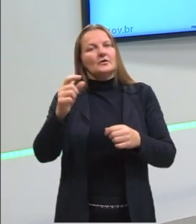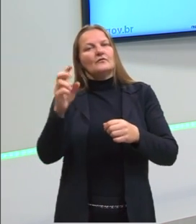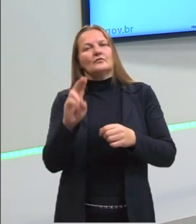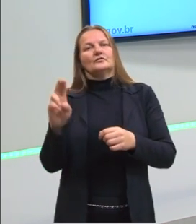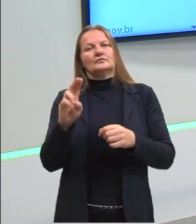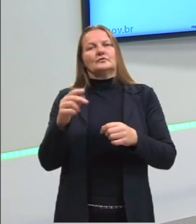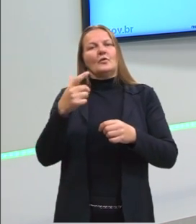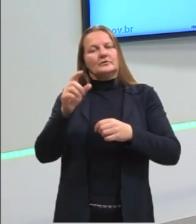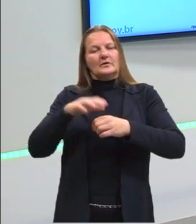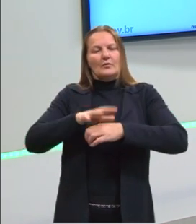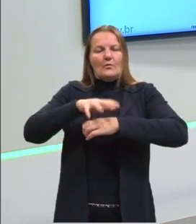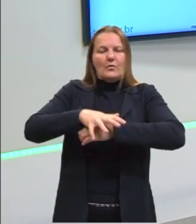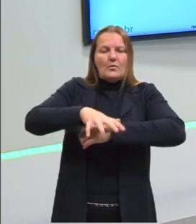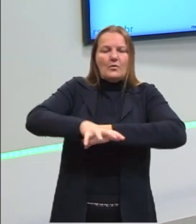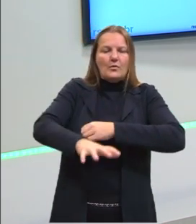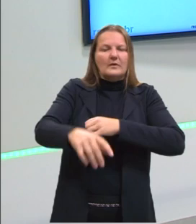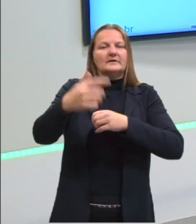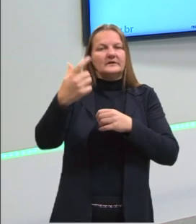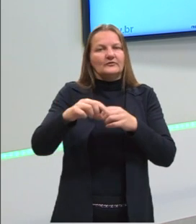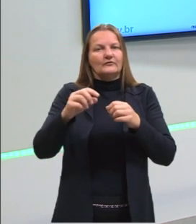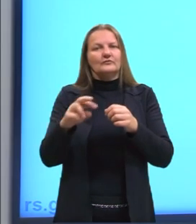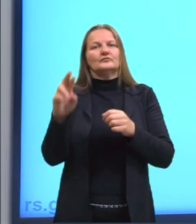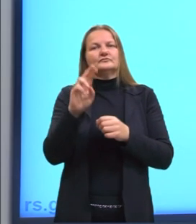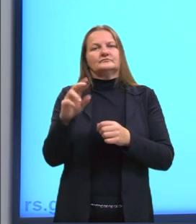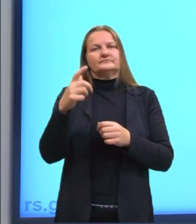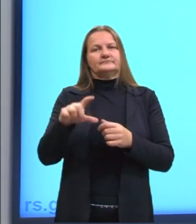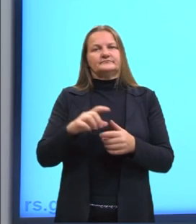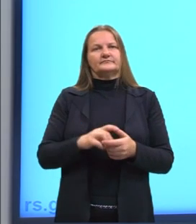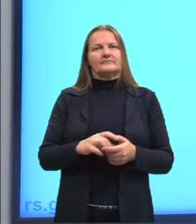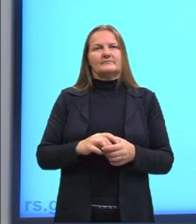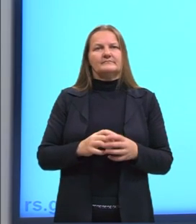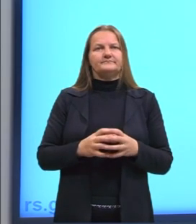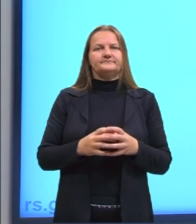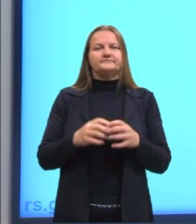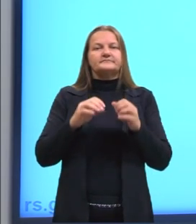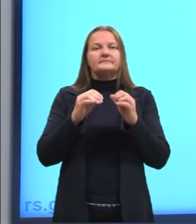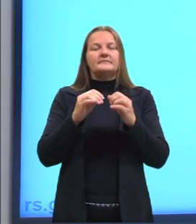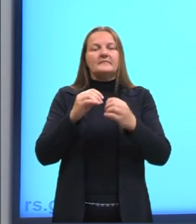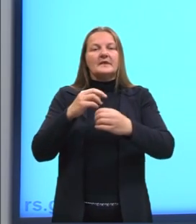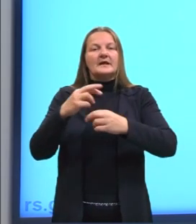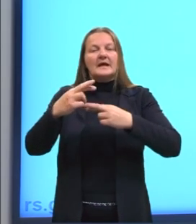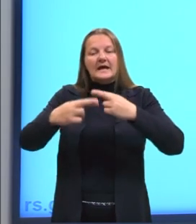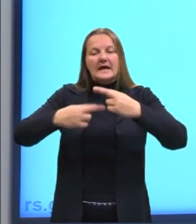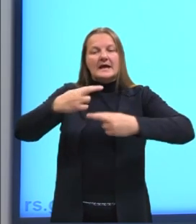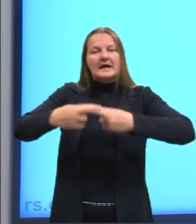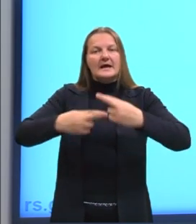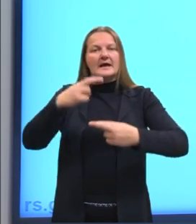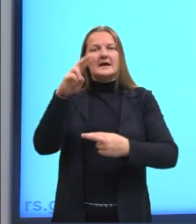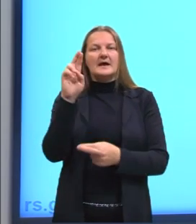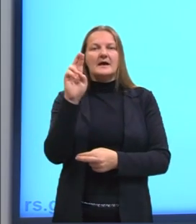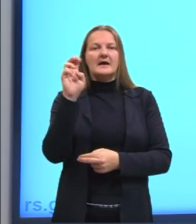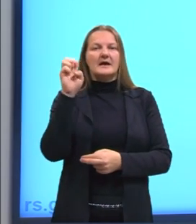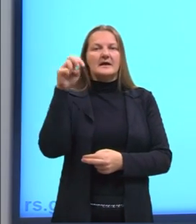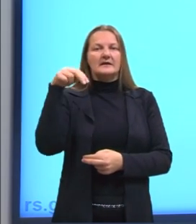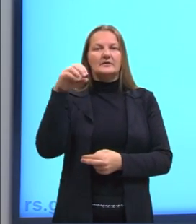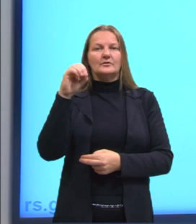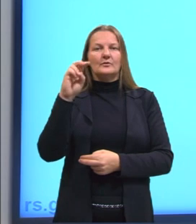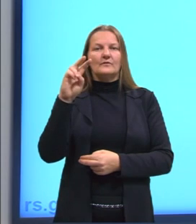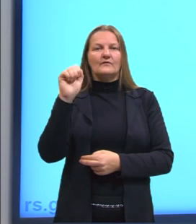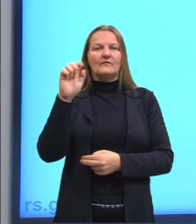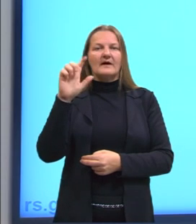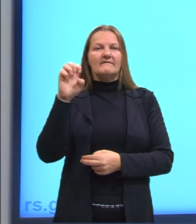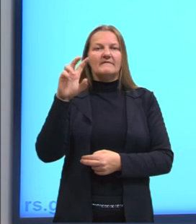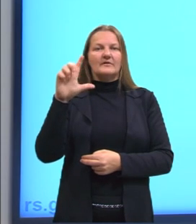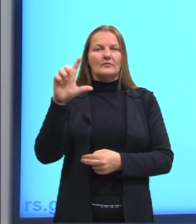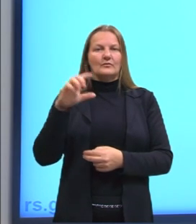hidrelétrica e possa ser utilizada, né? Por isso que a gente chama de energia renovável essa daqui, né? Mas não é um